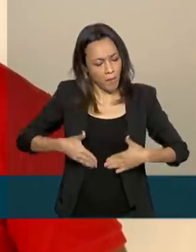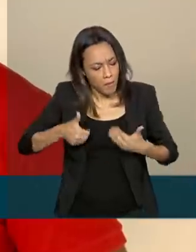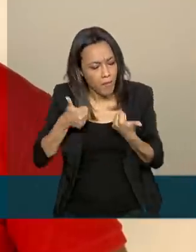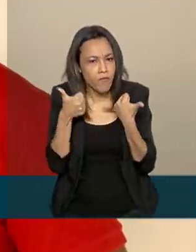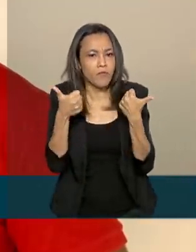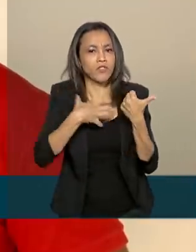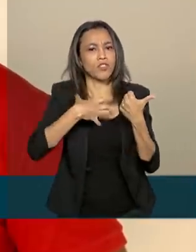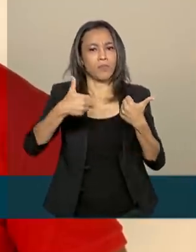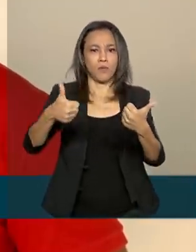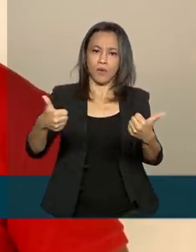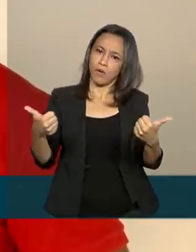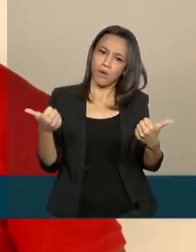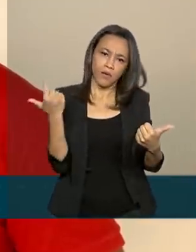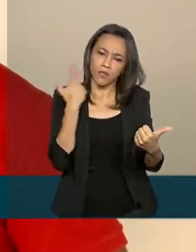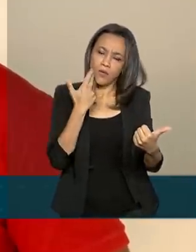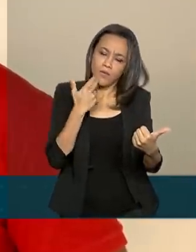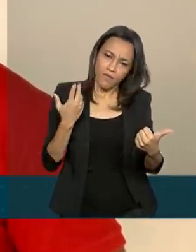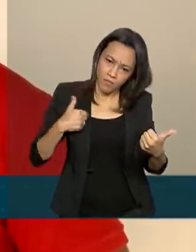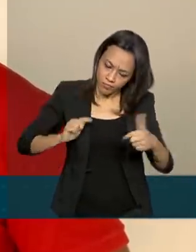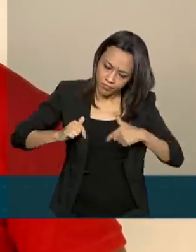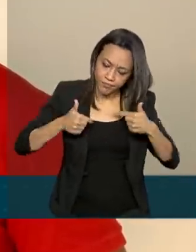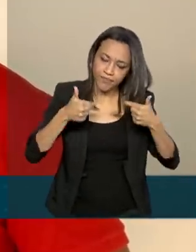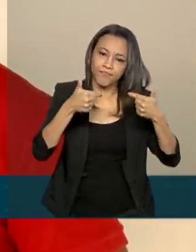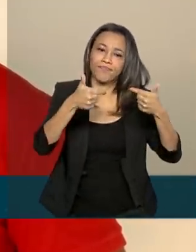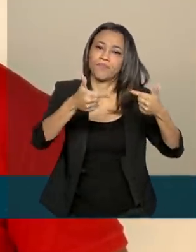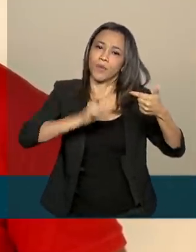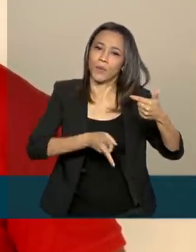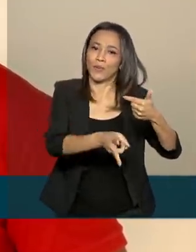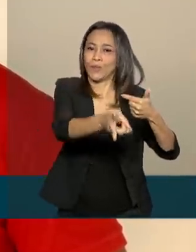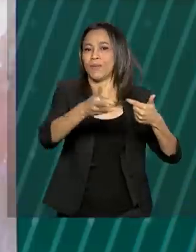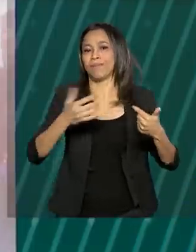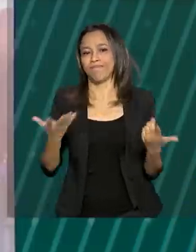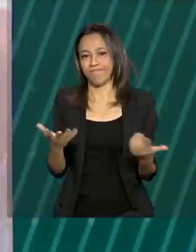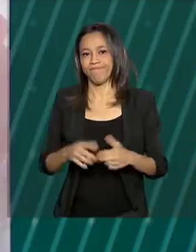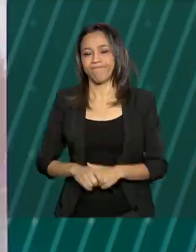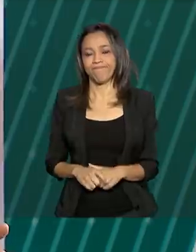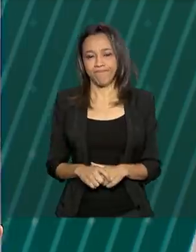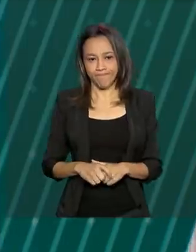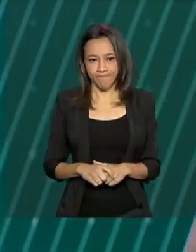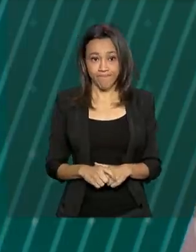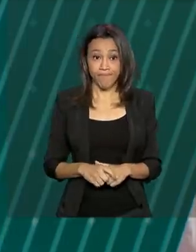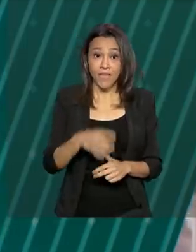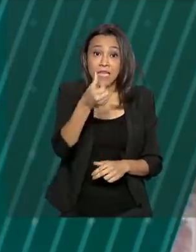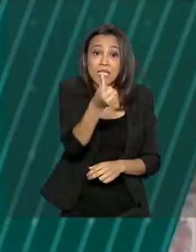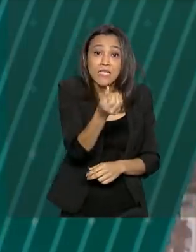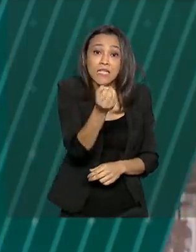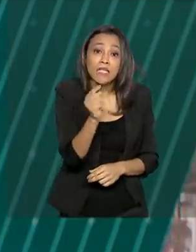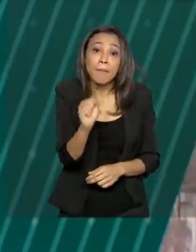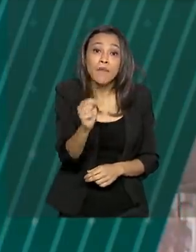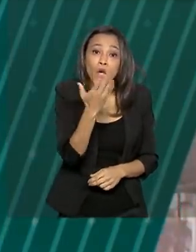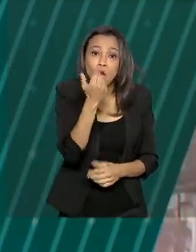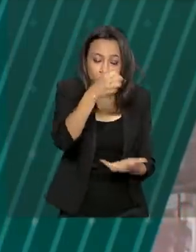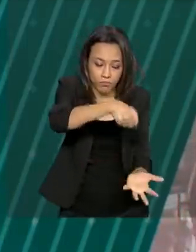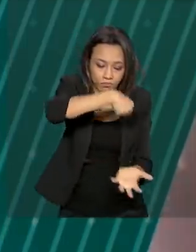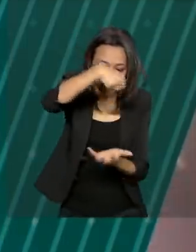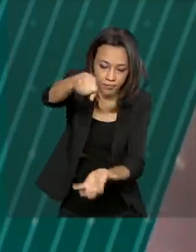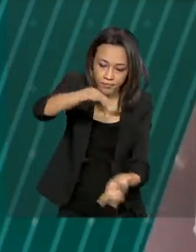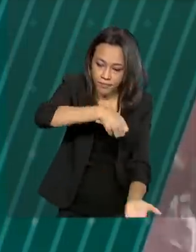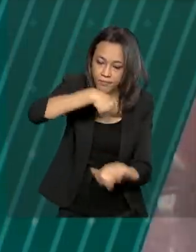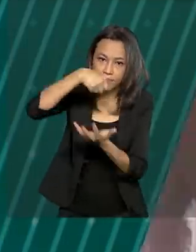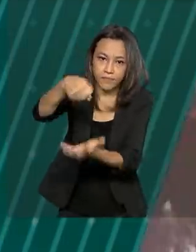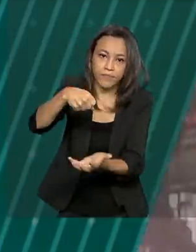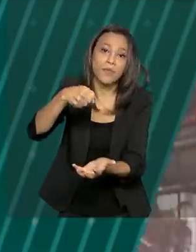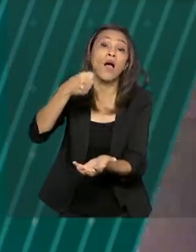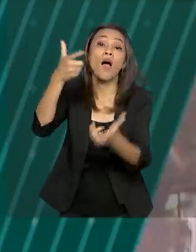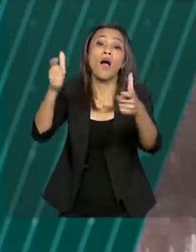logo, logo voltamos à linha de frente para continuar a guerrear. 60 mil cestas básicas estão sendo entregues